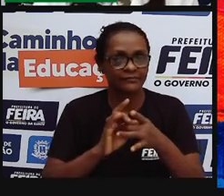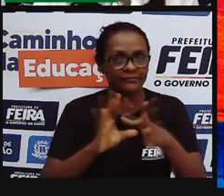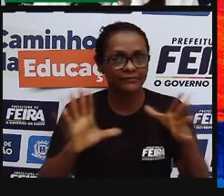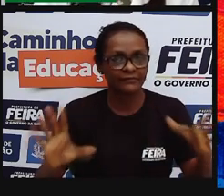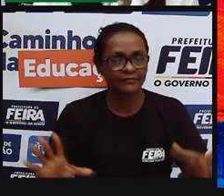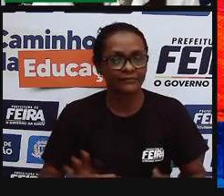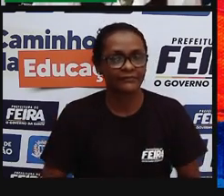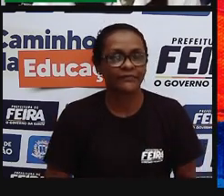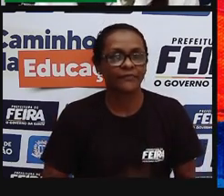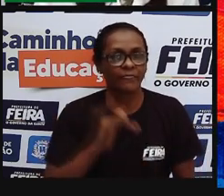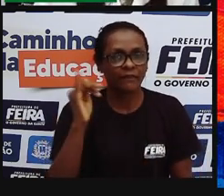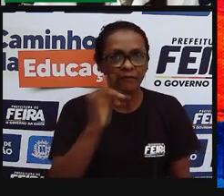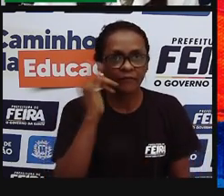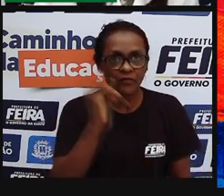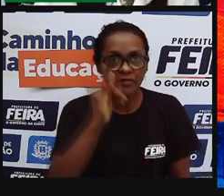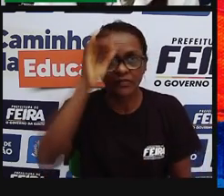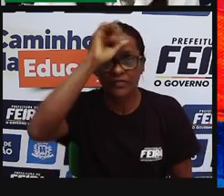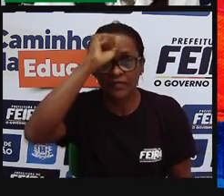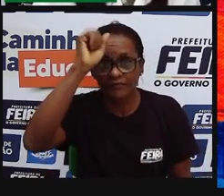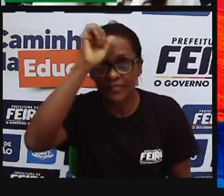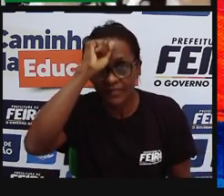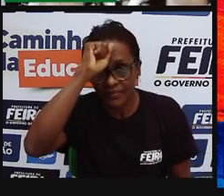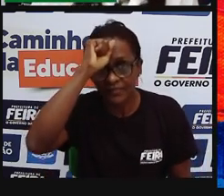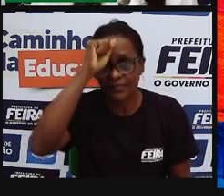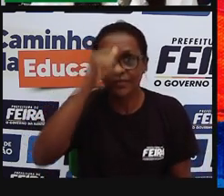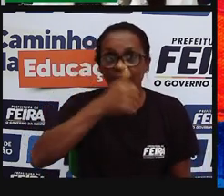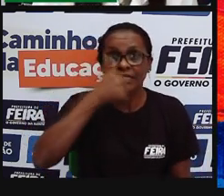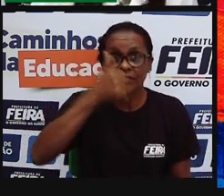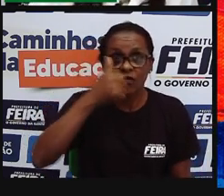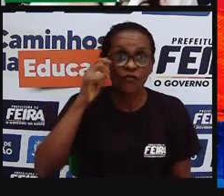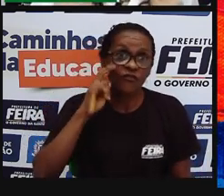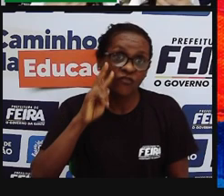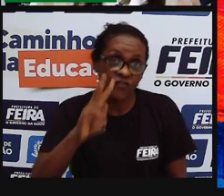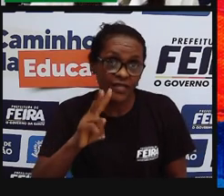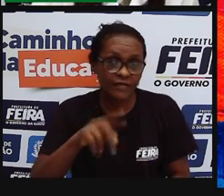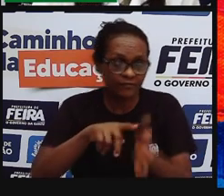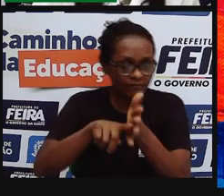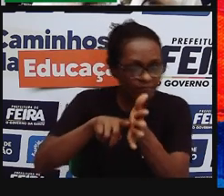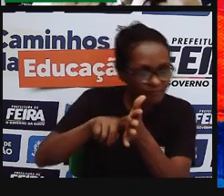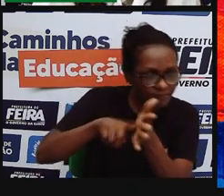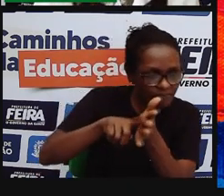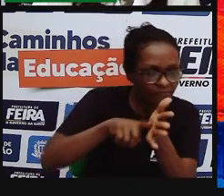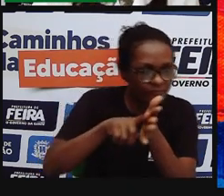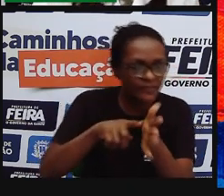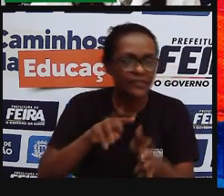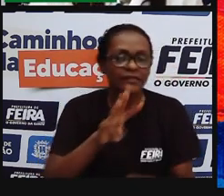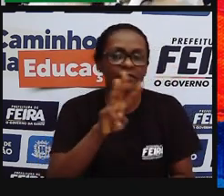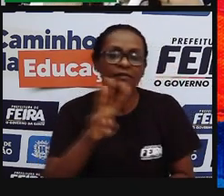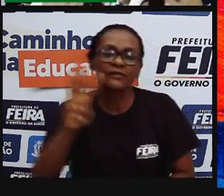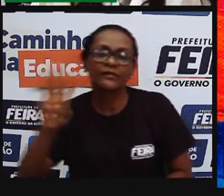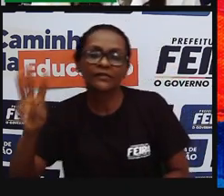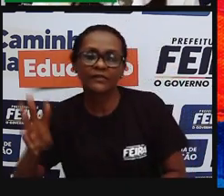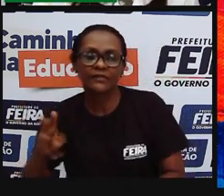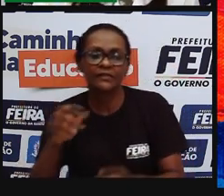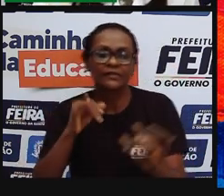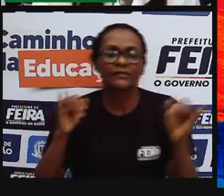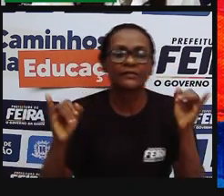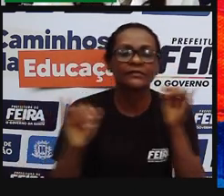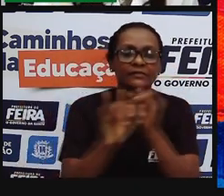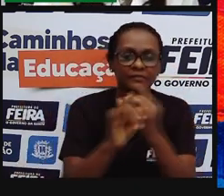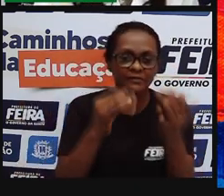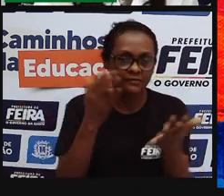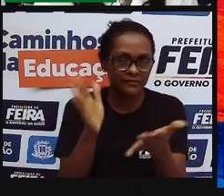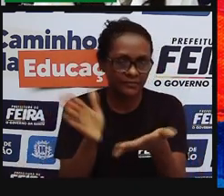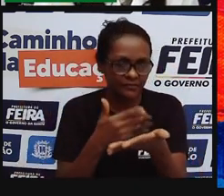mais informações, eu achei interessante essa aula de hoje, vai buscar um pouco mais na internet, nos livros, né, vai pesquisar